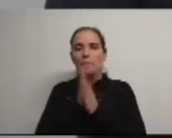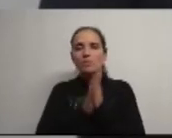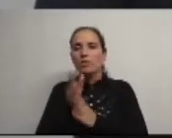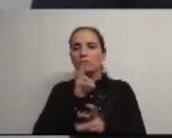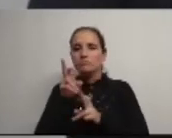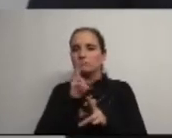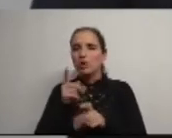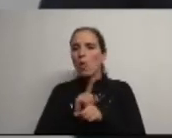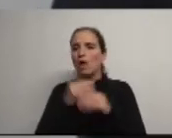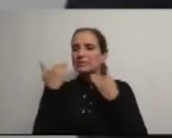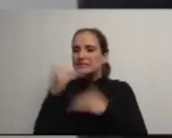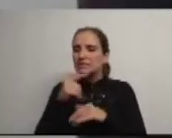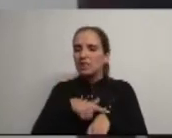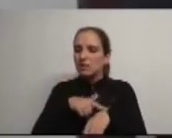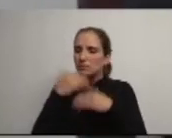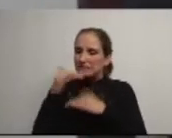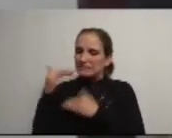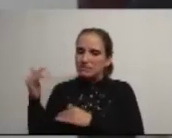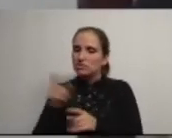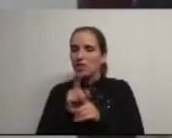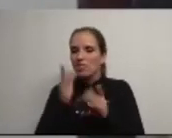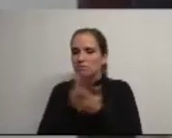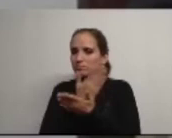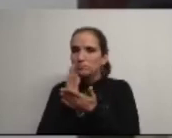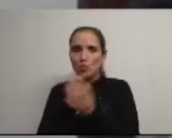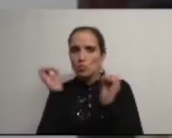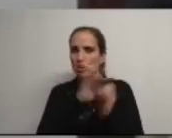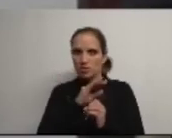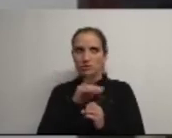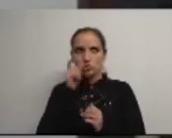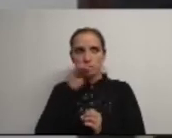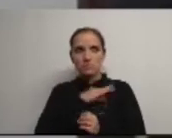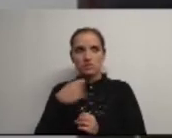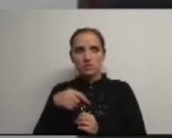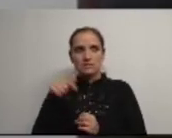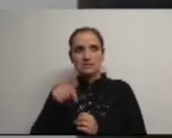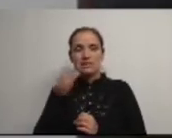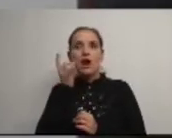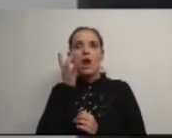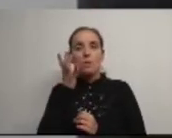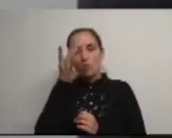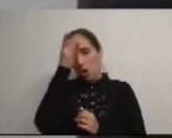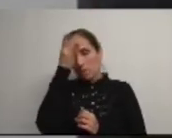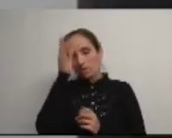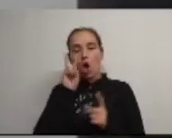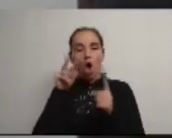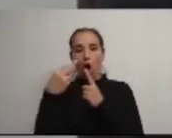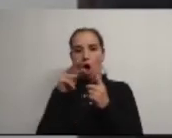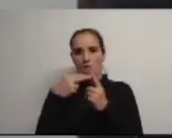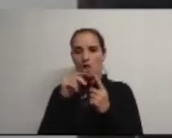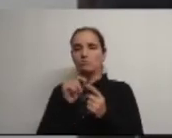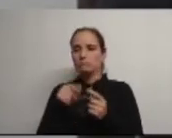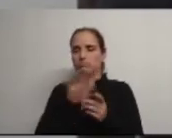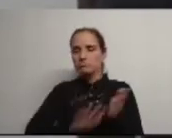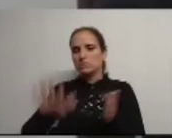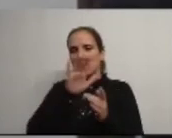e equitativamente equacionadas e divididas Sr. Presidente neste rápido e opinativo olhar sobre o Estado do Município